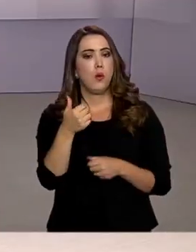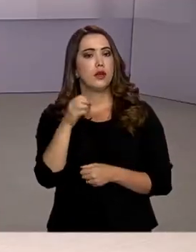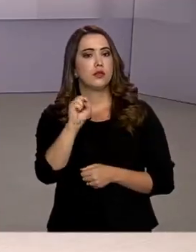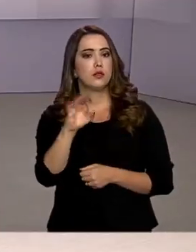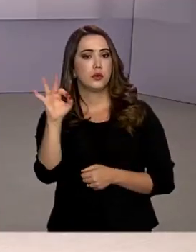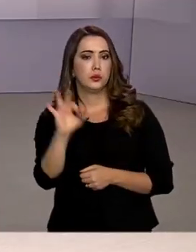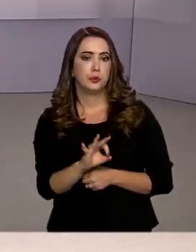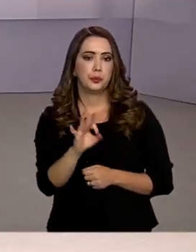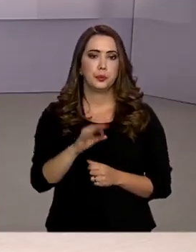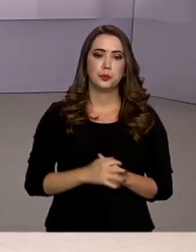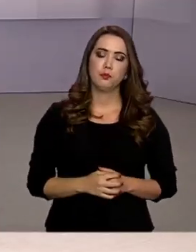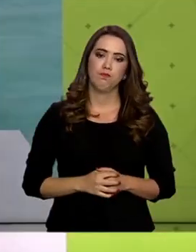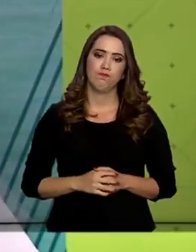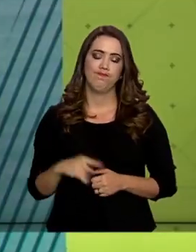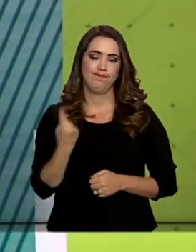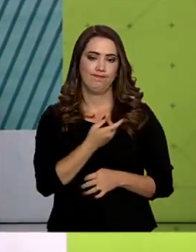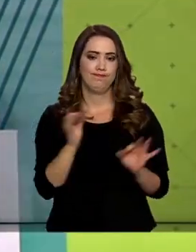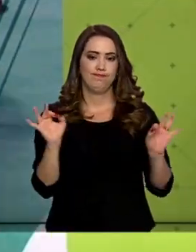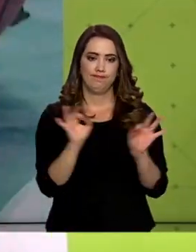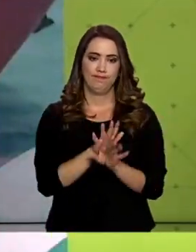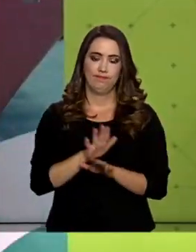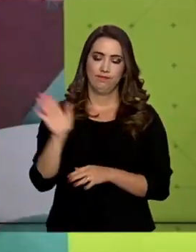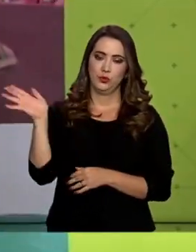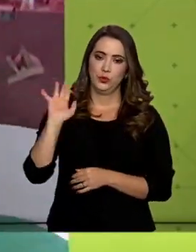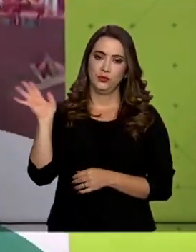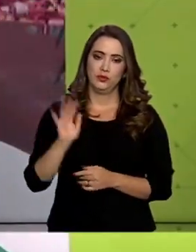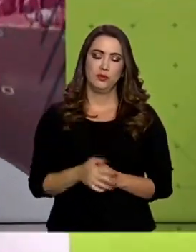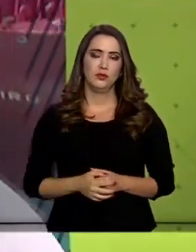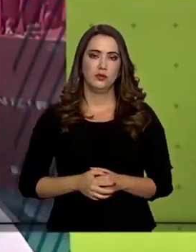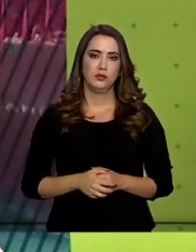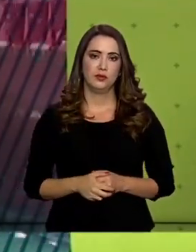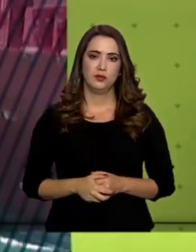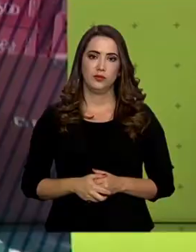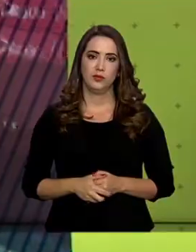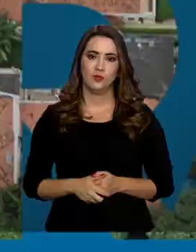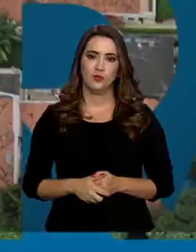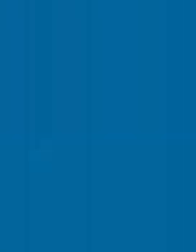8%. Nós ficamos por aqui. Até a próxima edição.